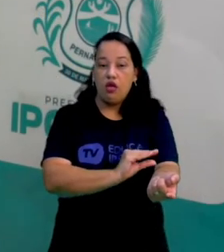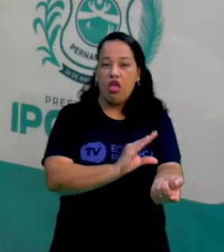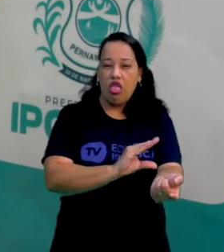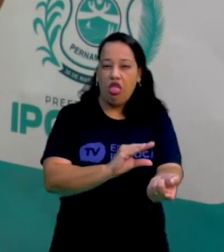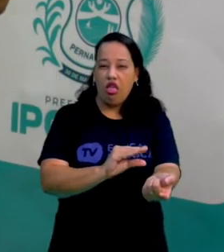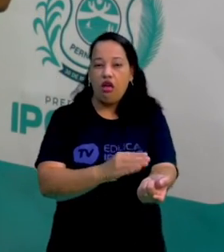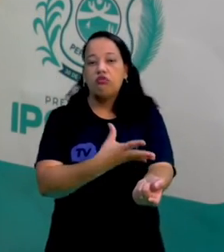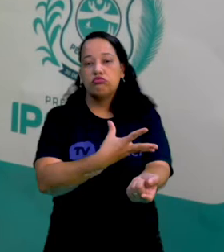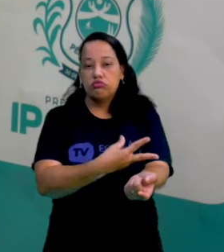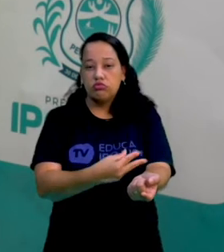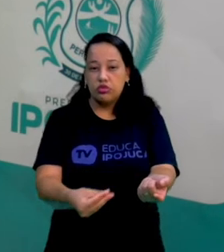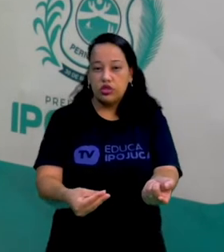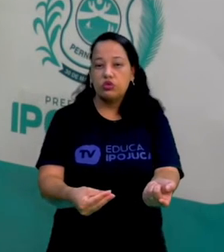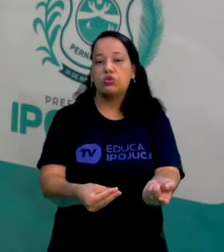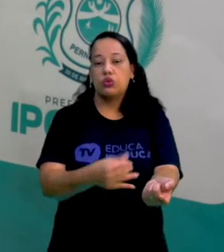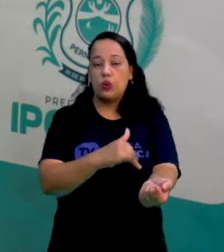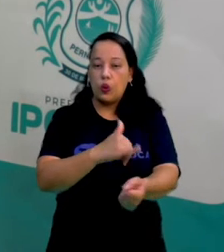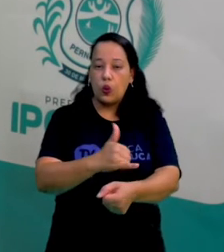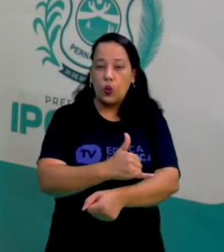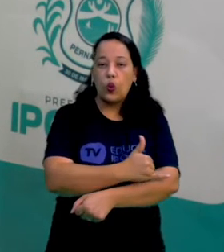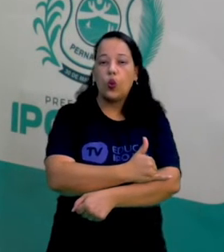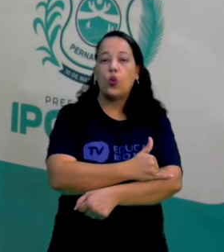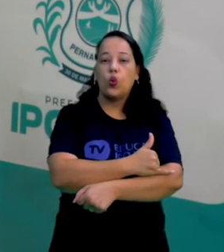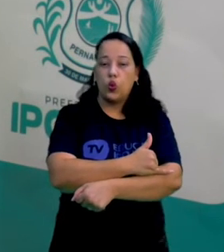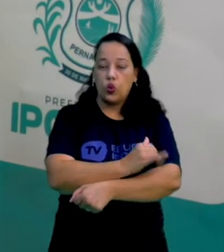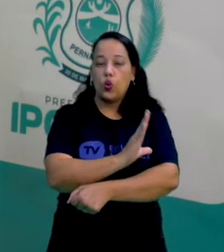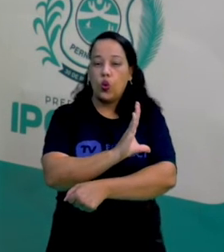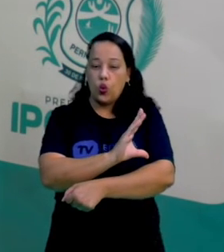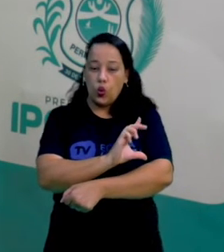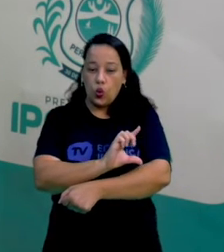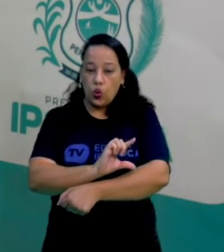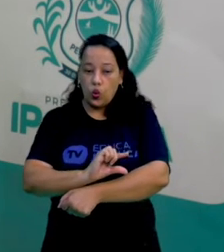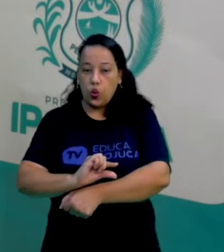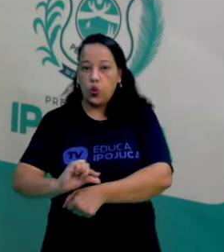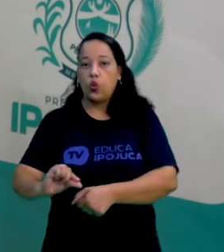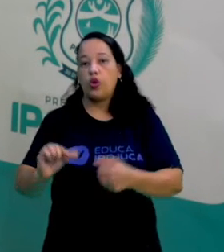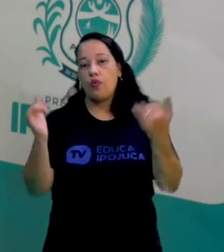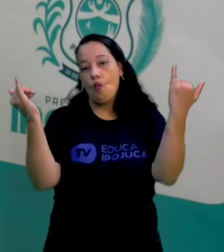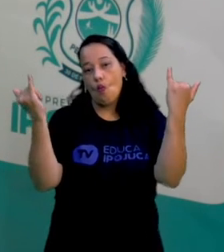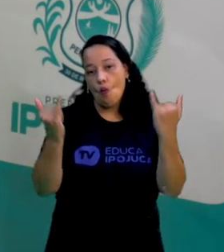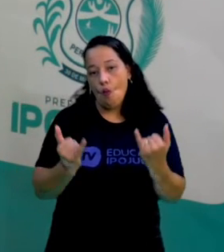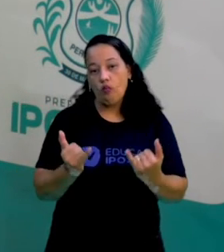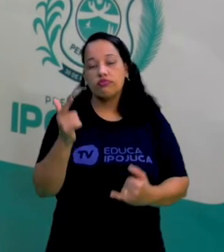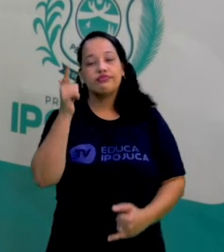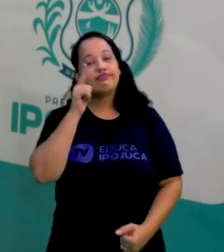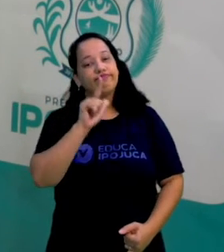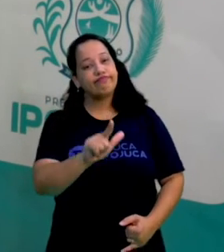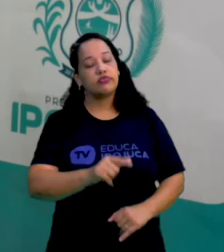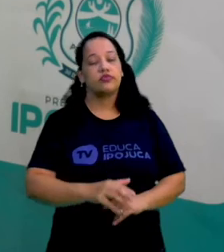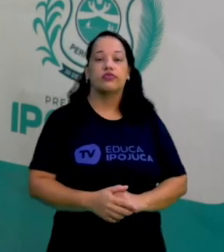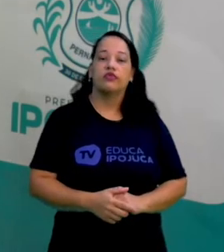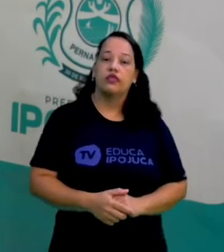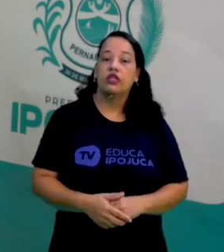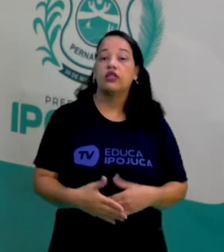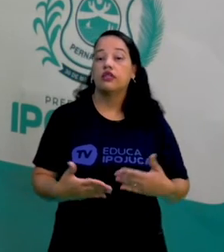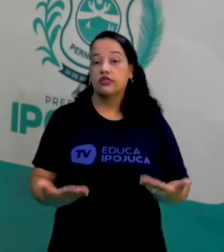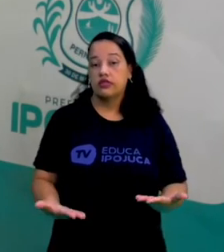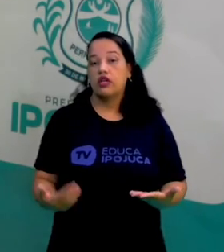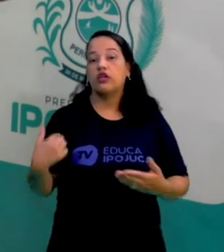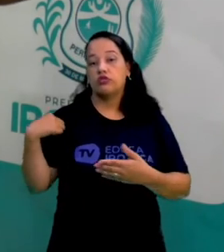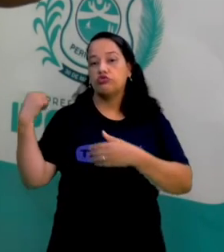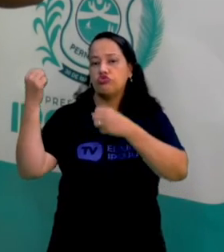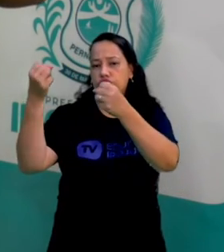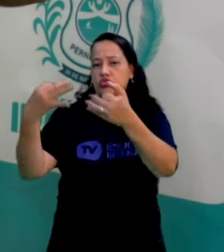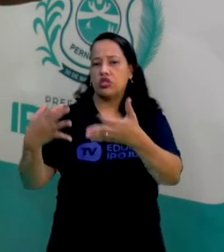ou seja, redução da gordura corporal, né? Ajuda você a emagrecer. Então, observa aqui, a gente já falou lá